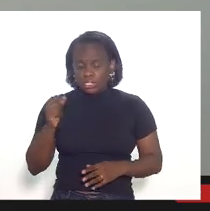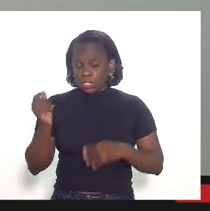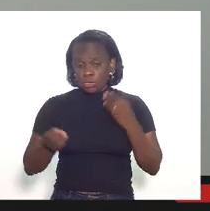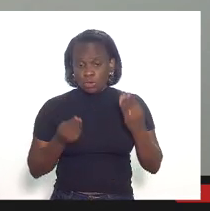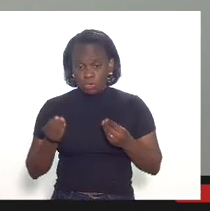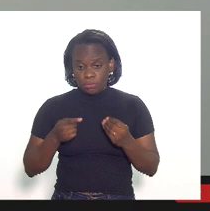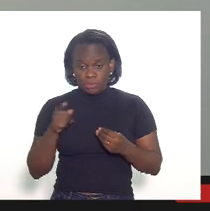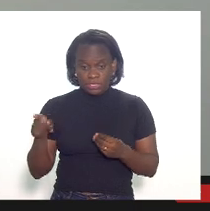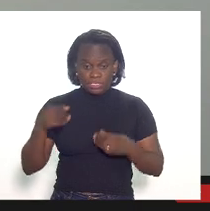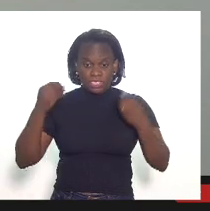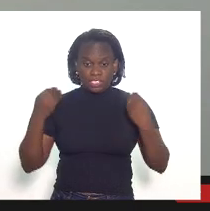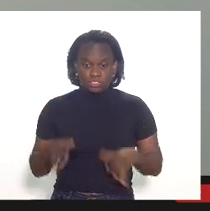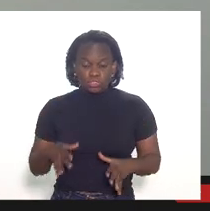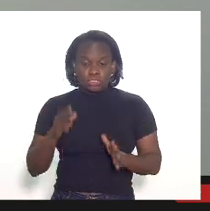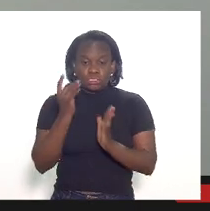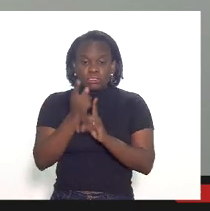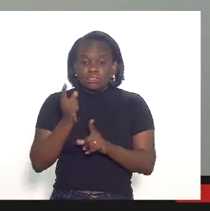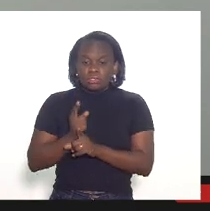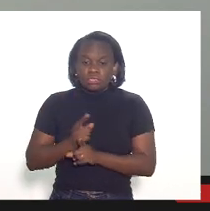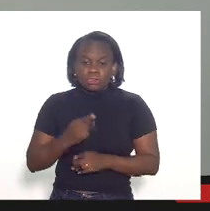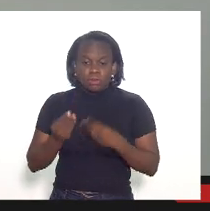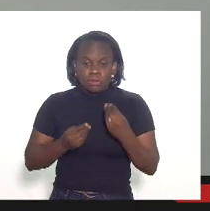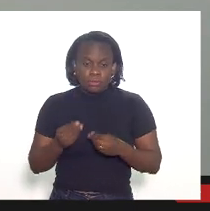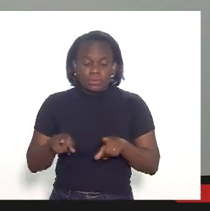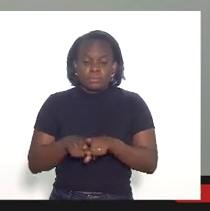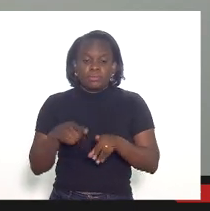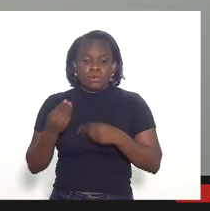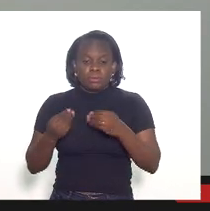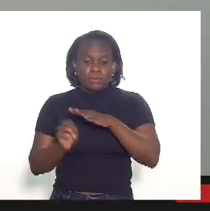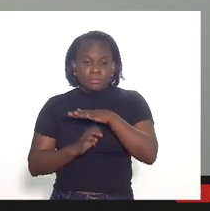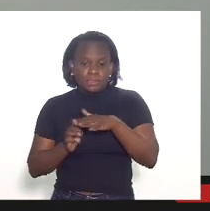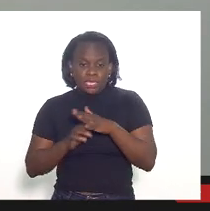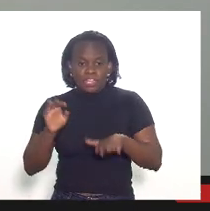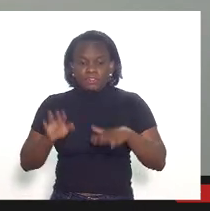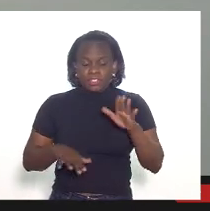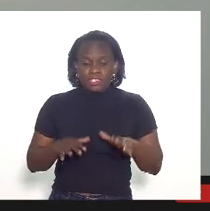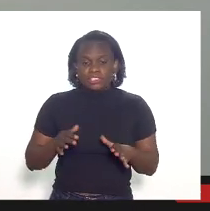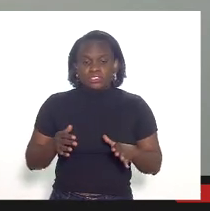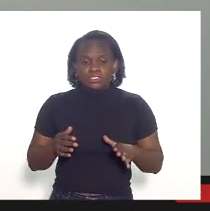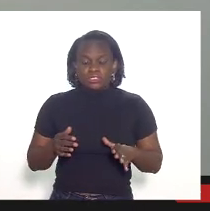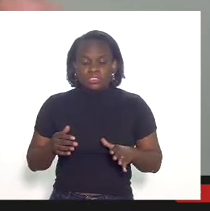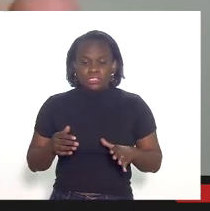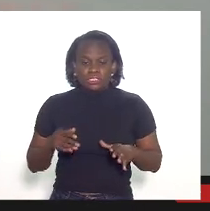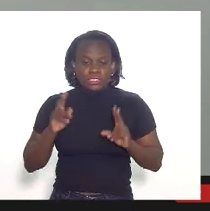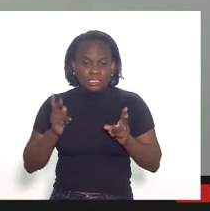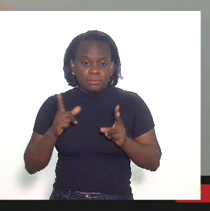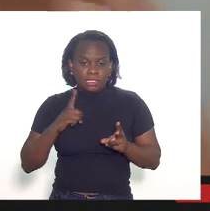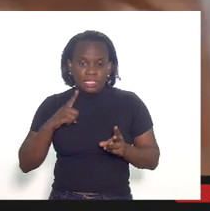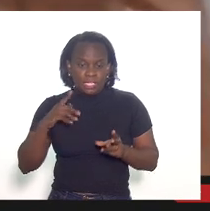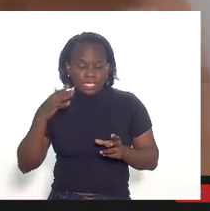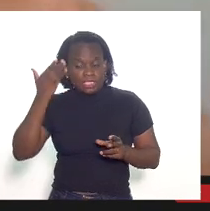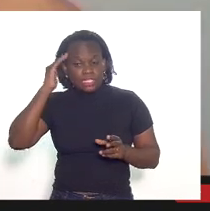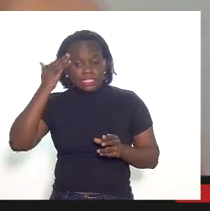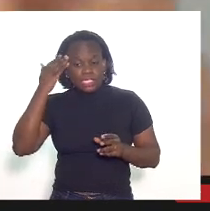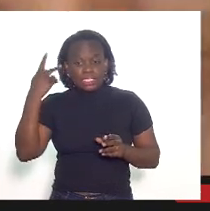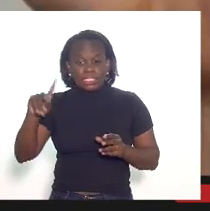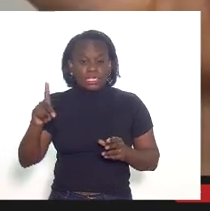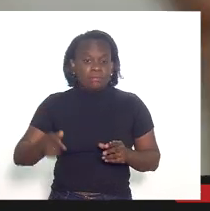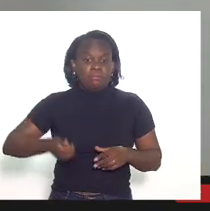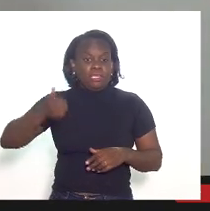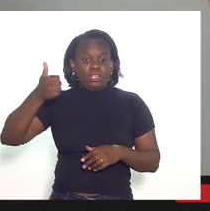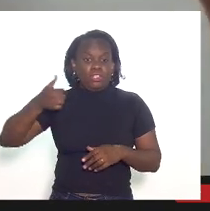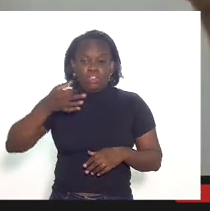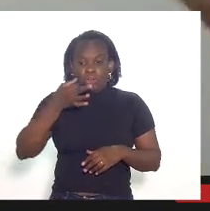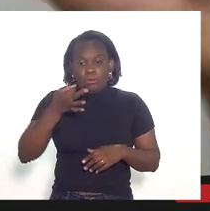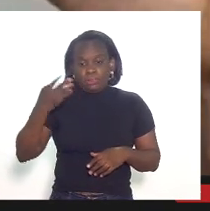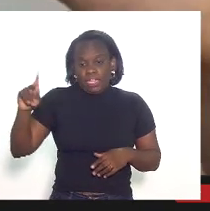gastos são tomados e como as empresas ora tomam sempre tomam uma interpretação aparentemente do melhor ponto de